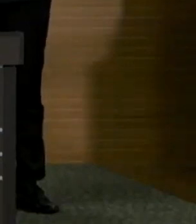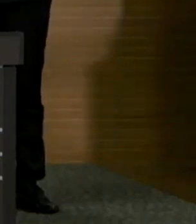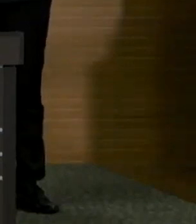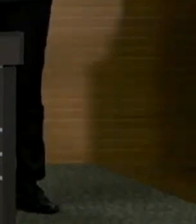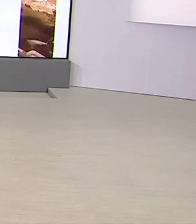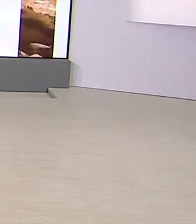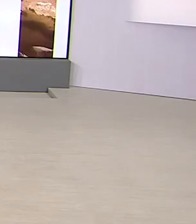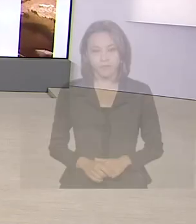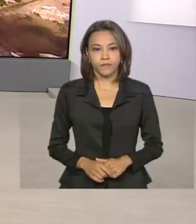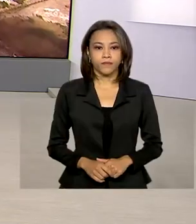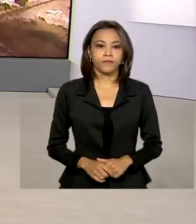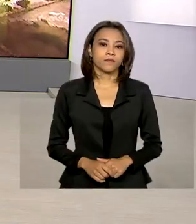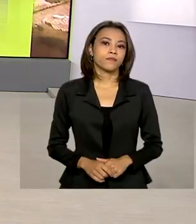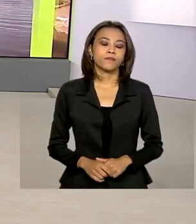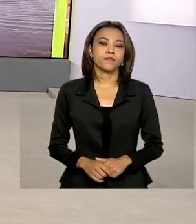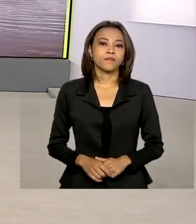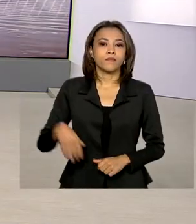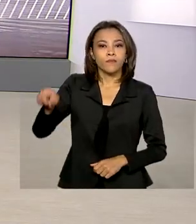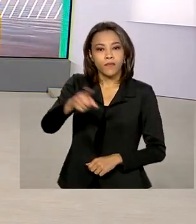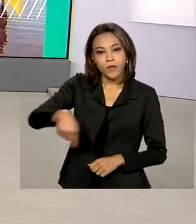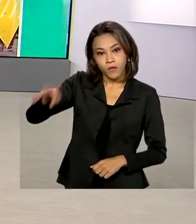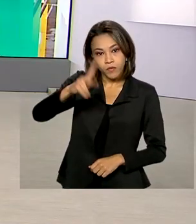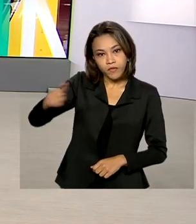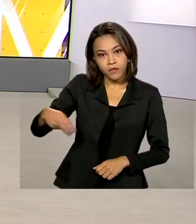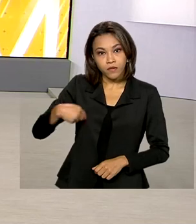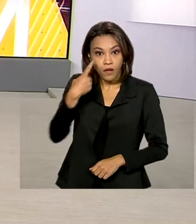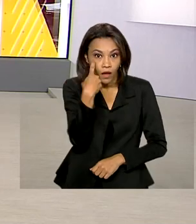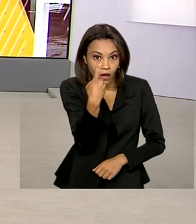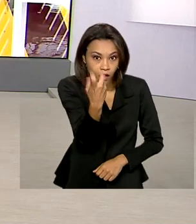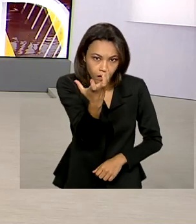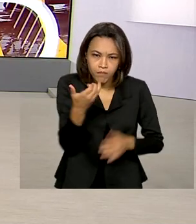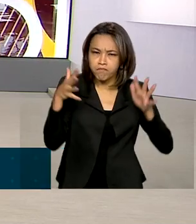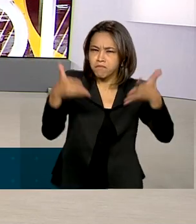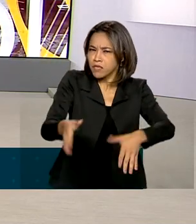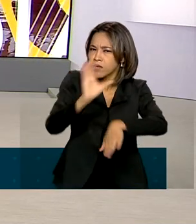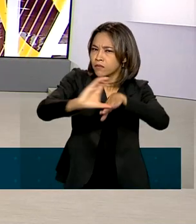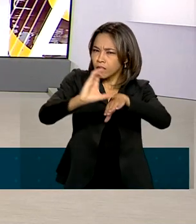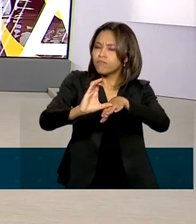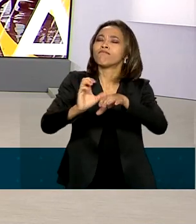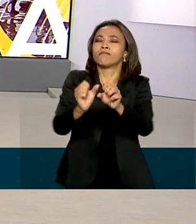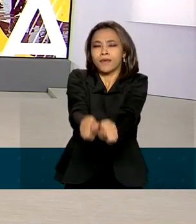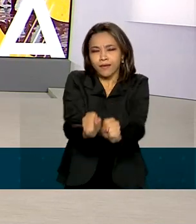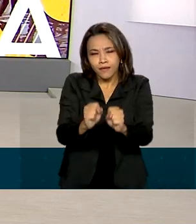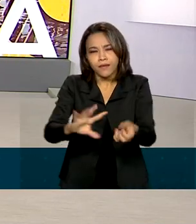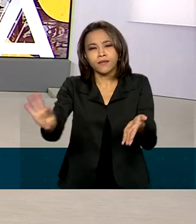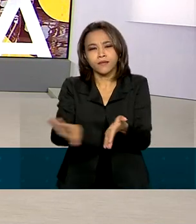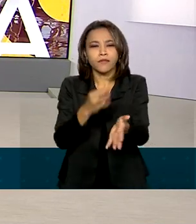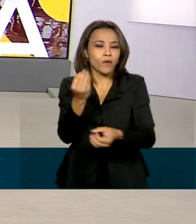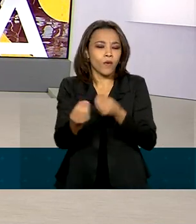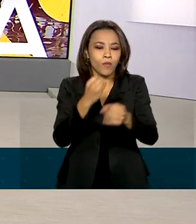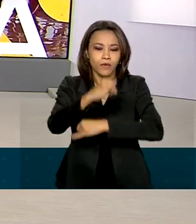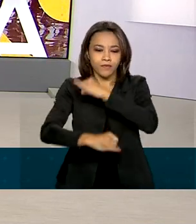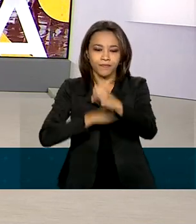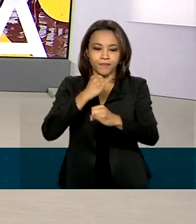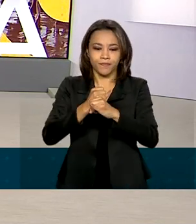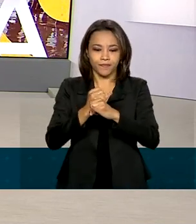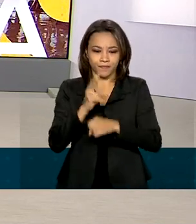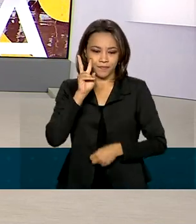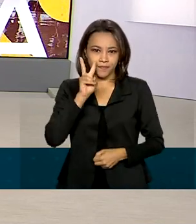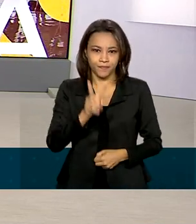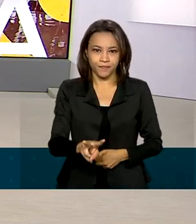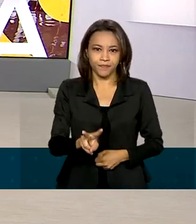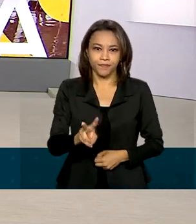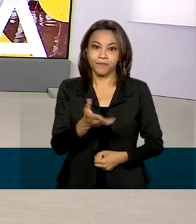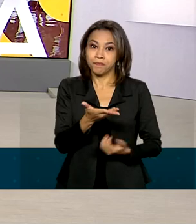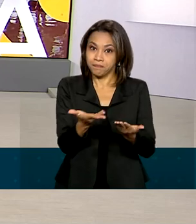alfabetizar. Os professores interessados em participar da capacitação podem se inscrever pelo site alfabetização